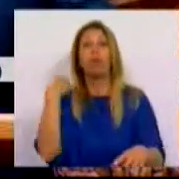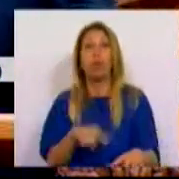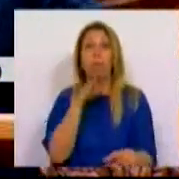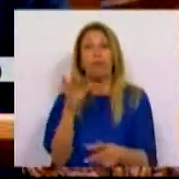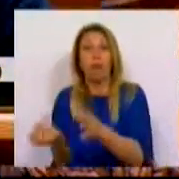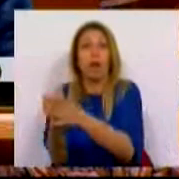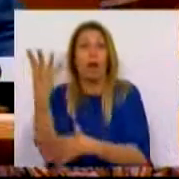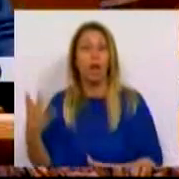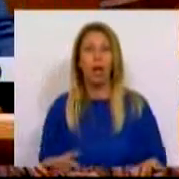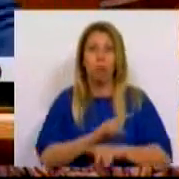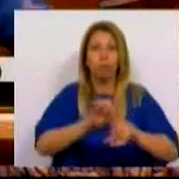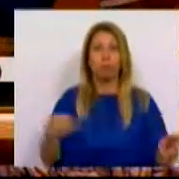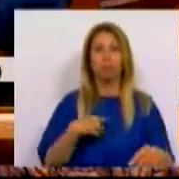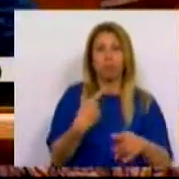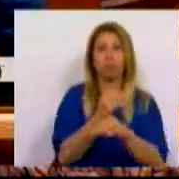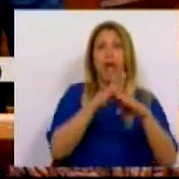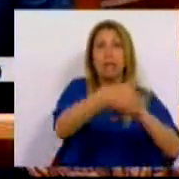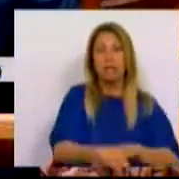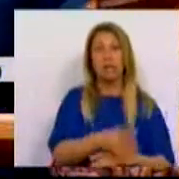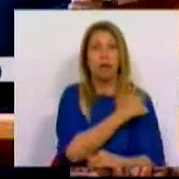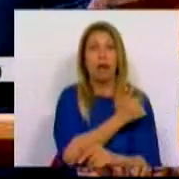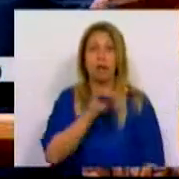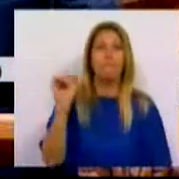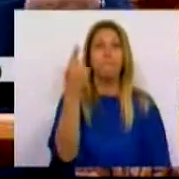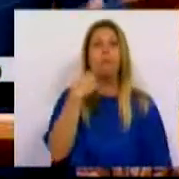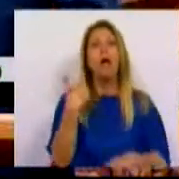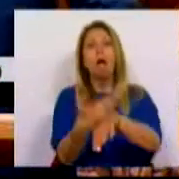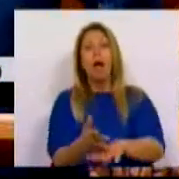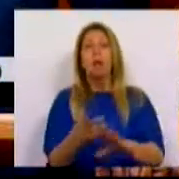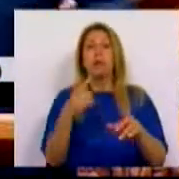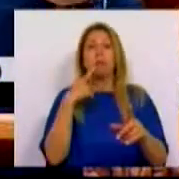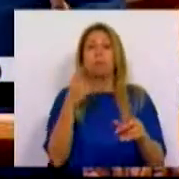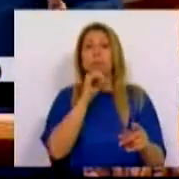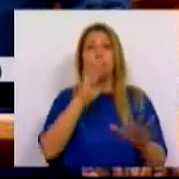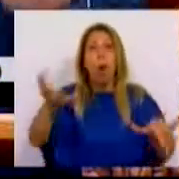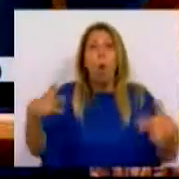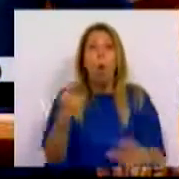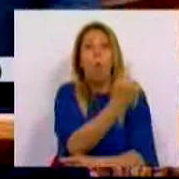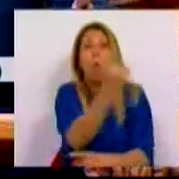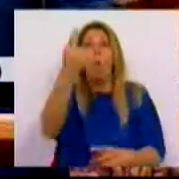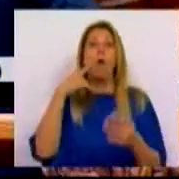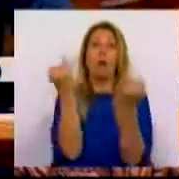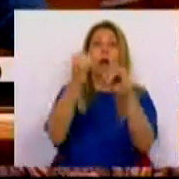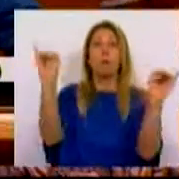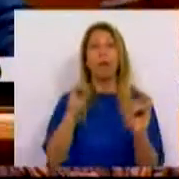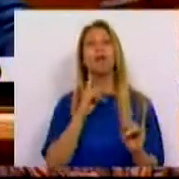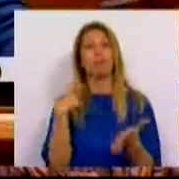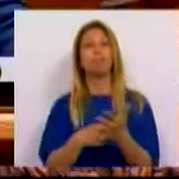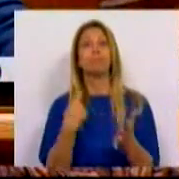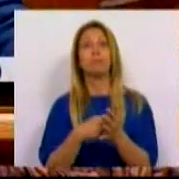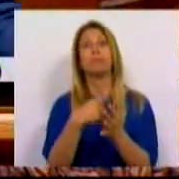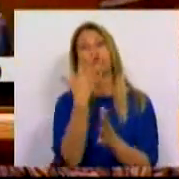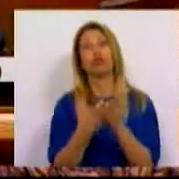impede o acesso à primeira habitação, atrasa a possibilidade de cada um se emancipar e se tornar de facto contribuinte para o sistema de proteção